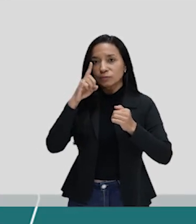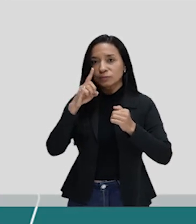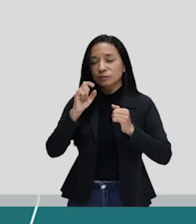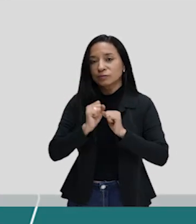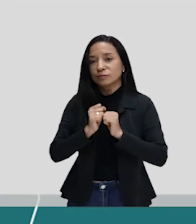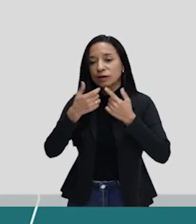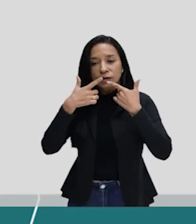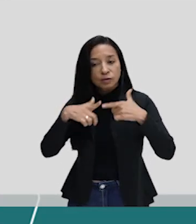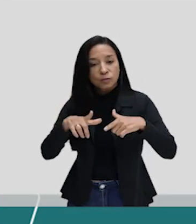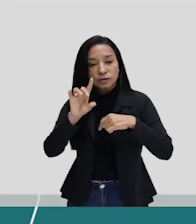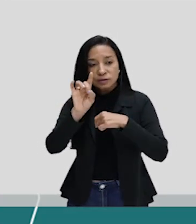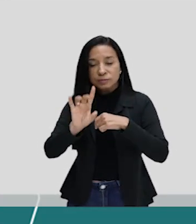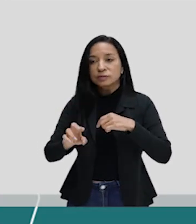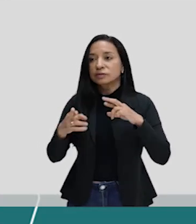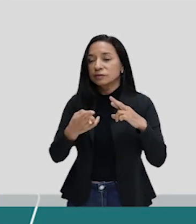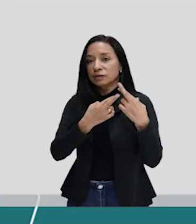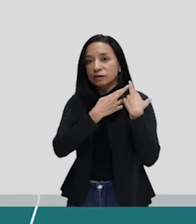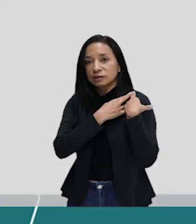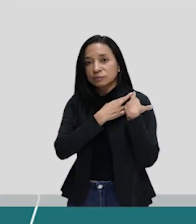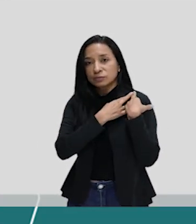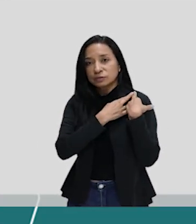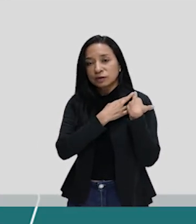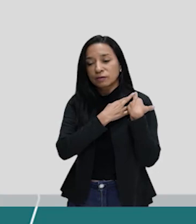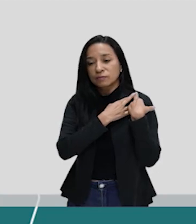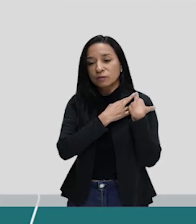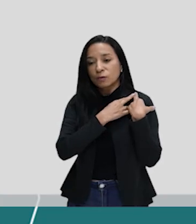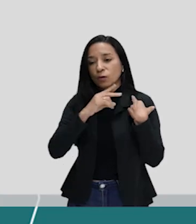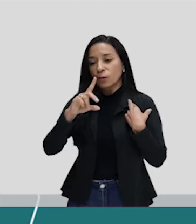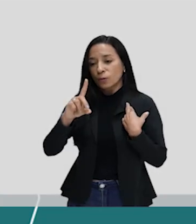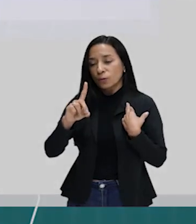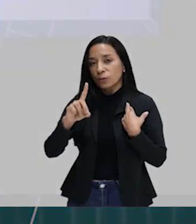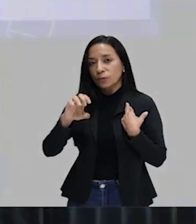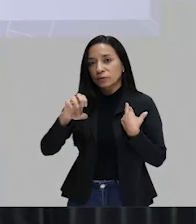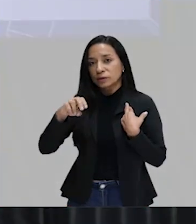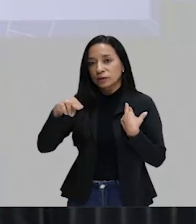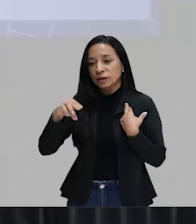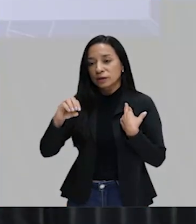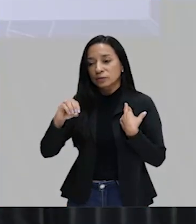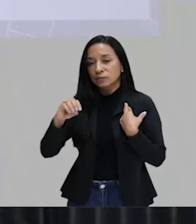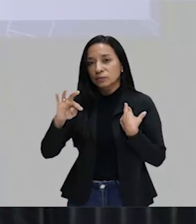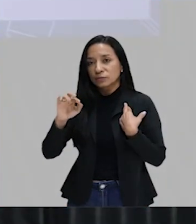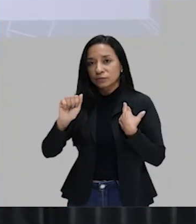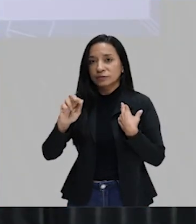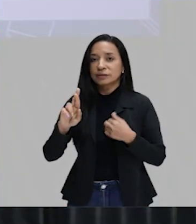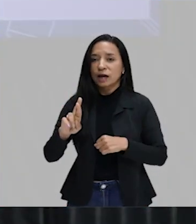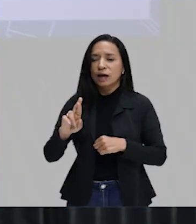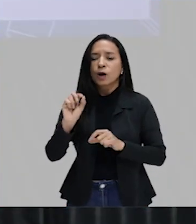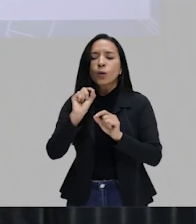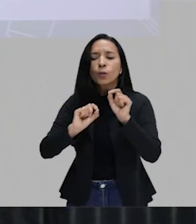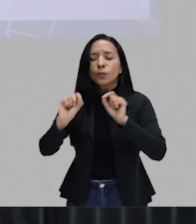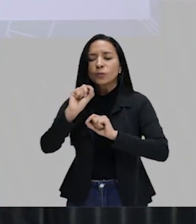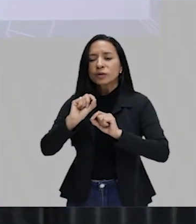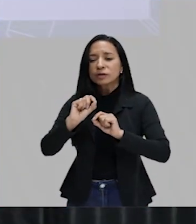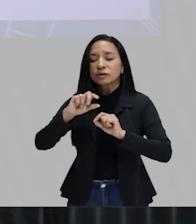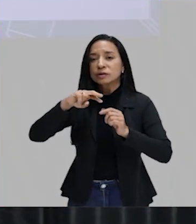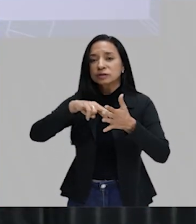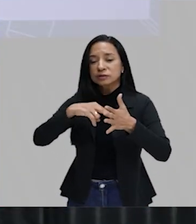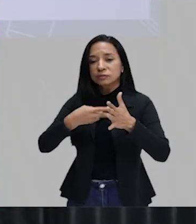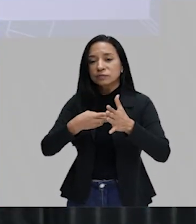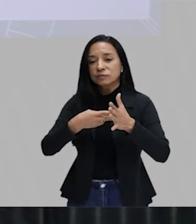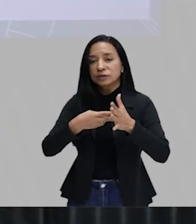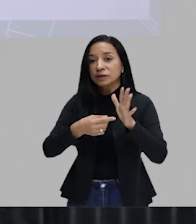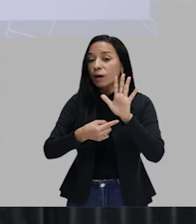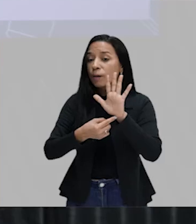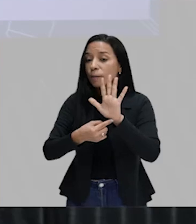linguagem específica é responsável por denotar. Olha só, ela vai dar um sentido, um sentido literal das